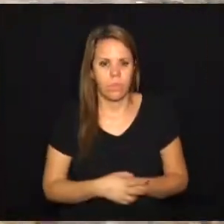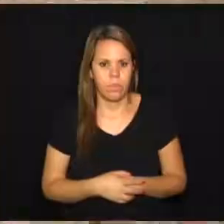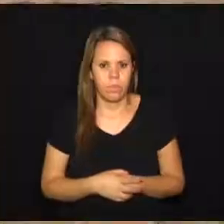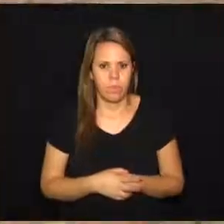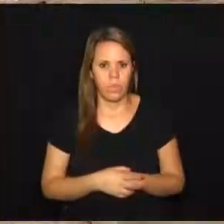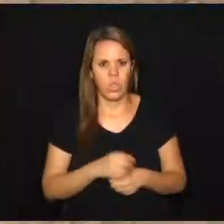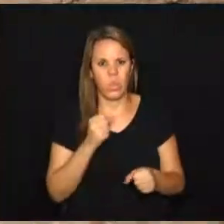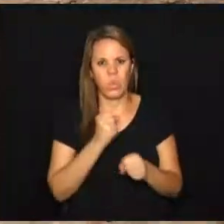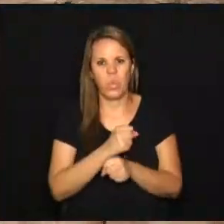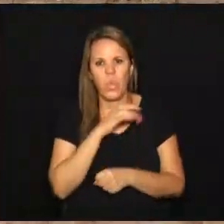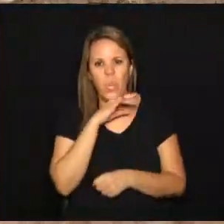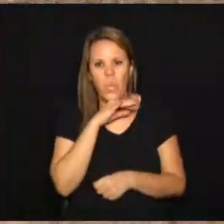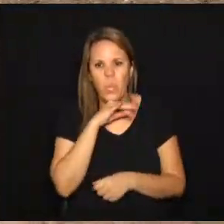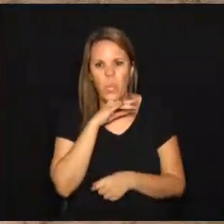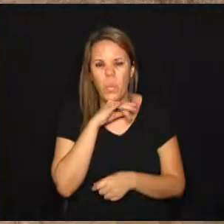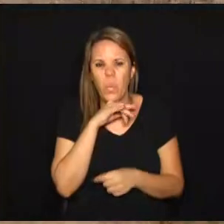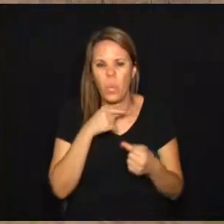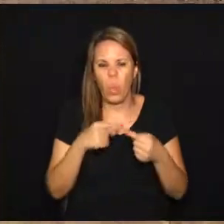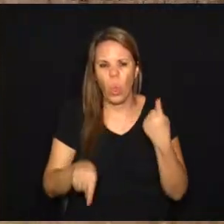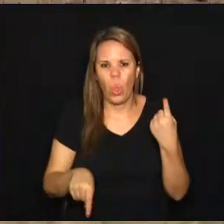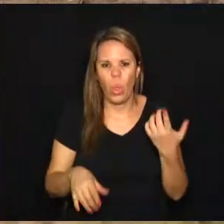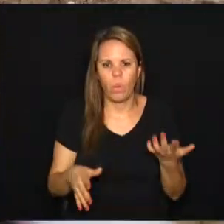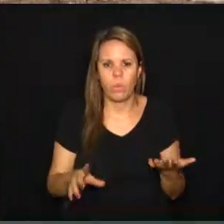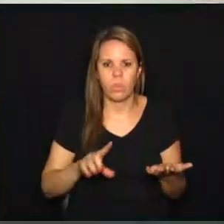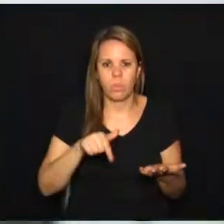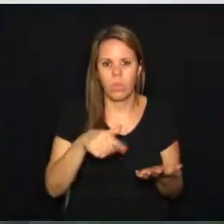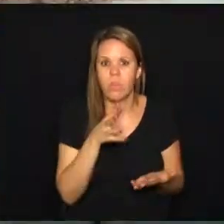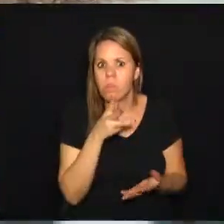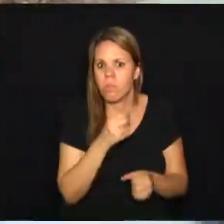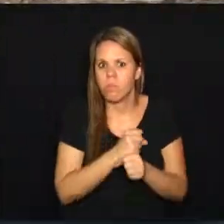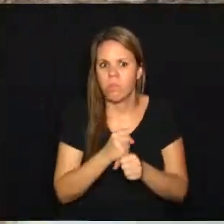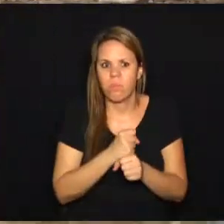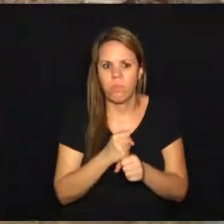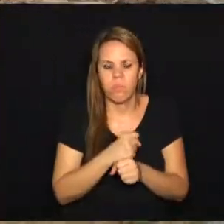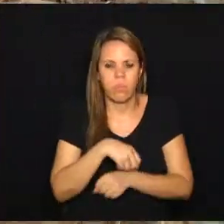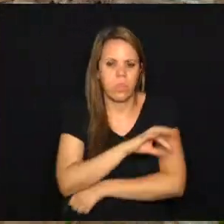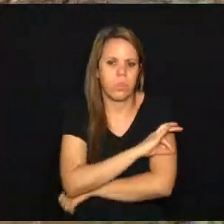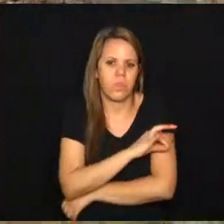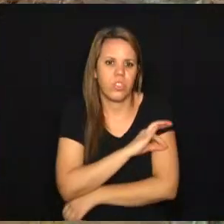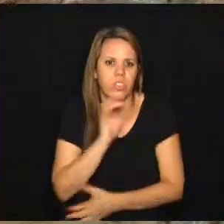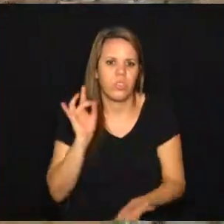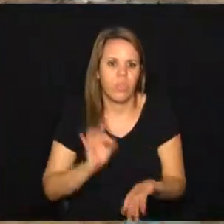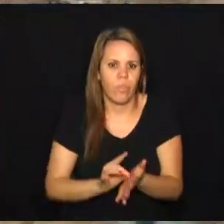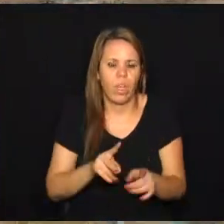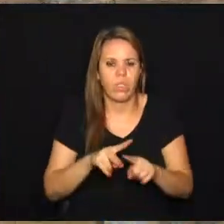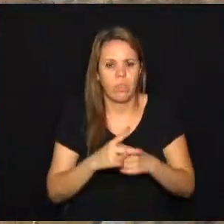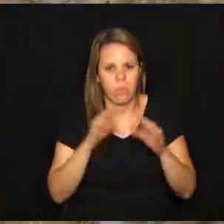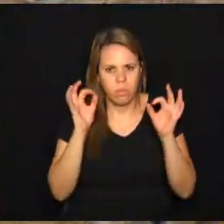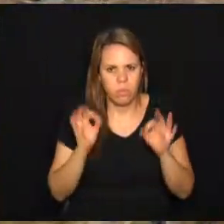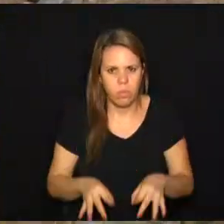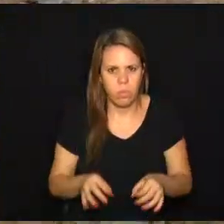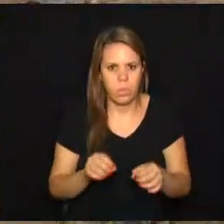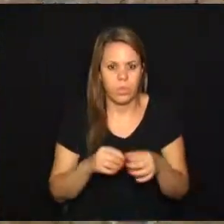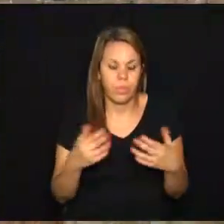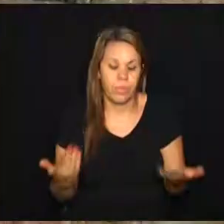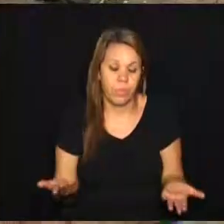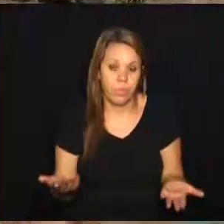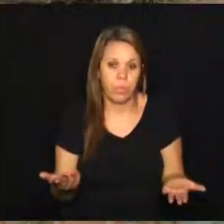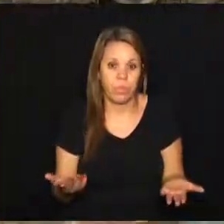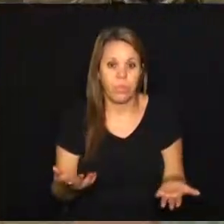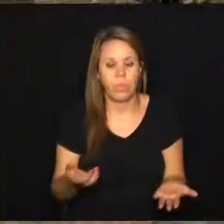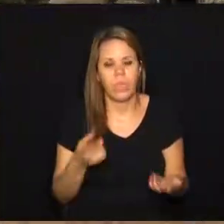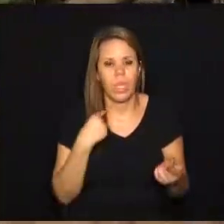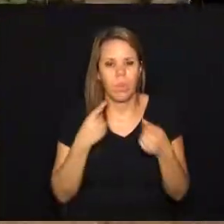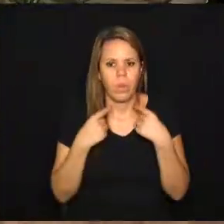um asfalto precário, de baixa qualidade e depois demora anos para que a prefeitura de fato faça as manutenções necessárias. Então o que a gente está